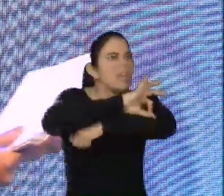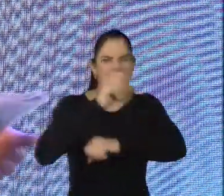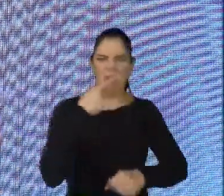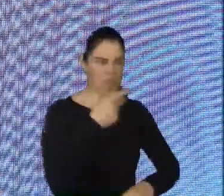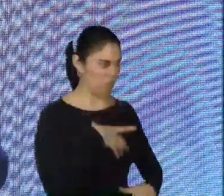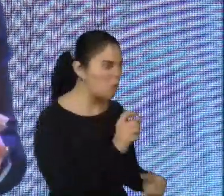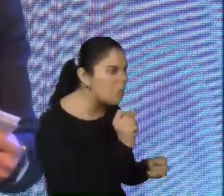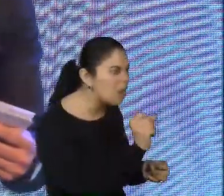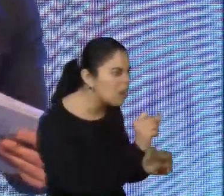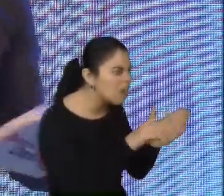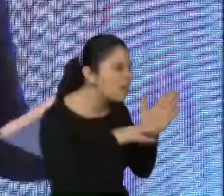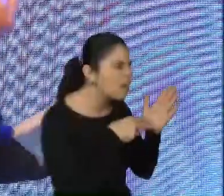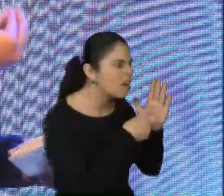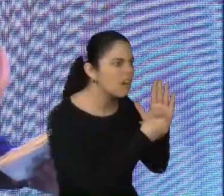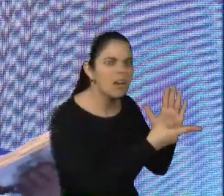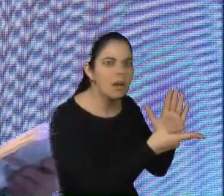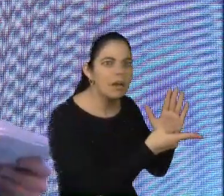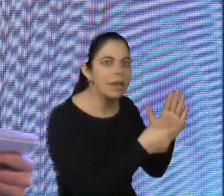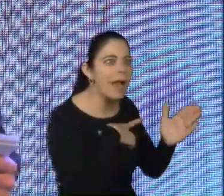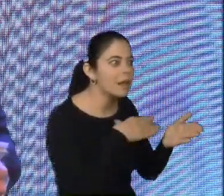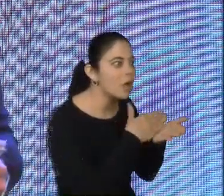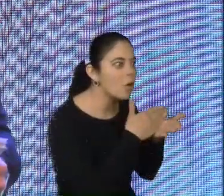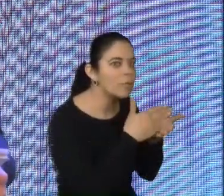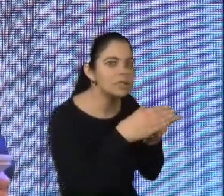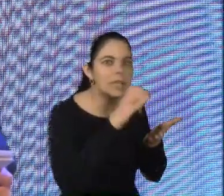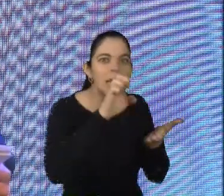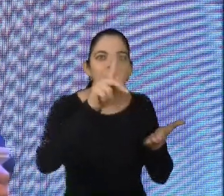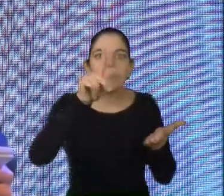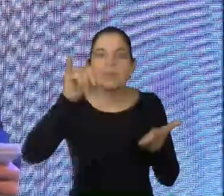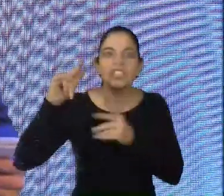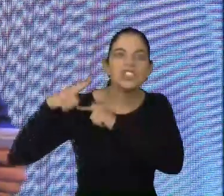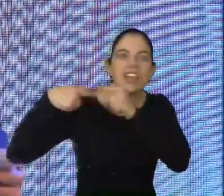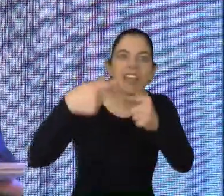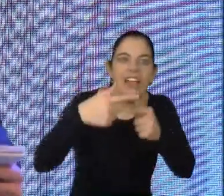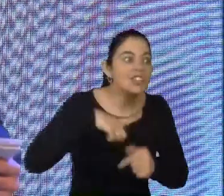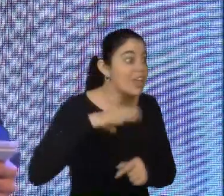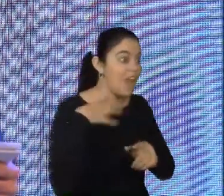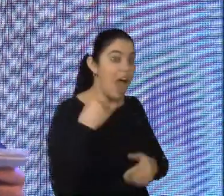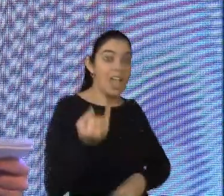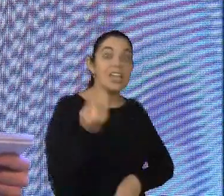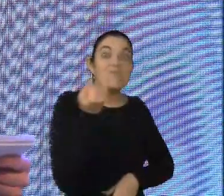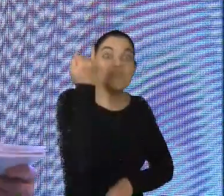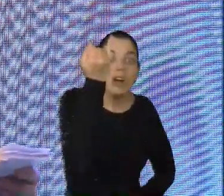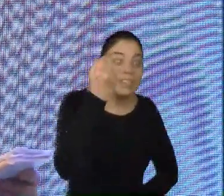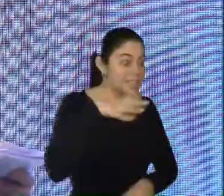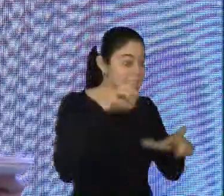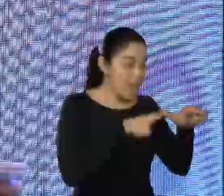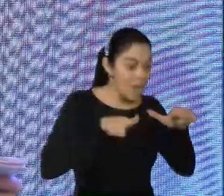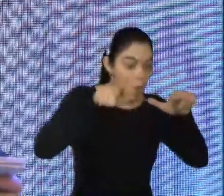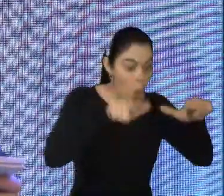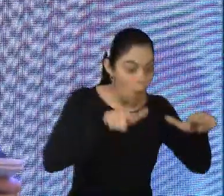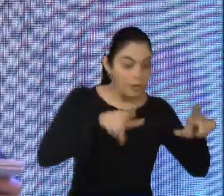isso? Eu não conhecia a epigenética. Foi a partir dali que eu comecei a conhecer a epigenética, a importância do meio para favorecer a